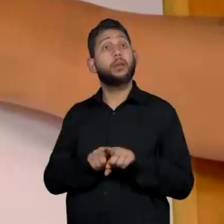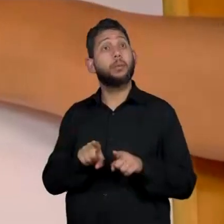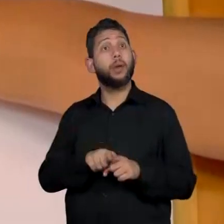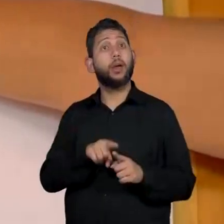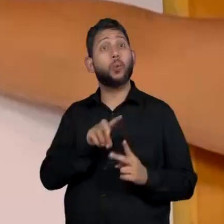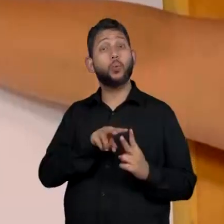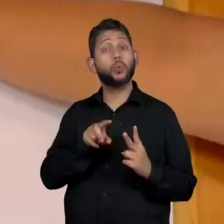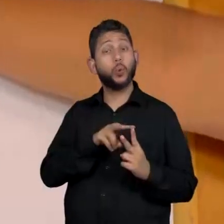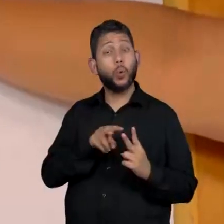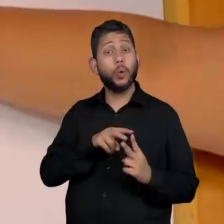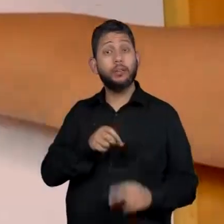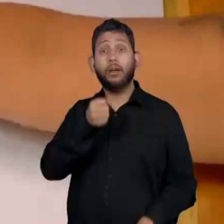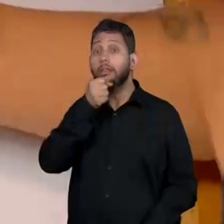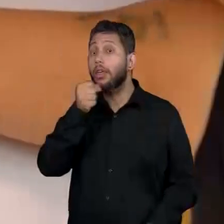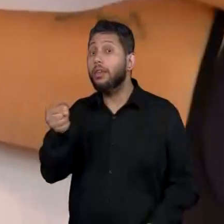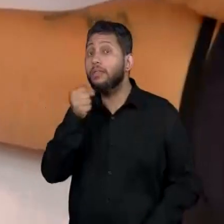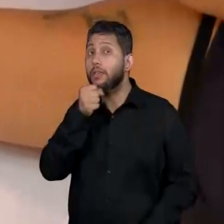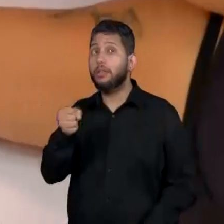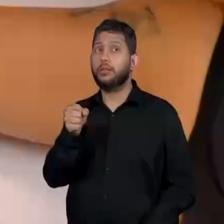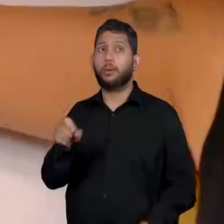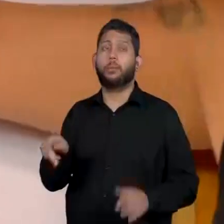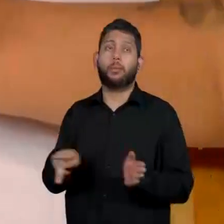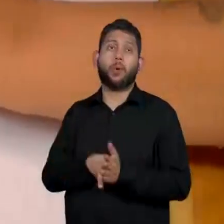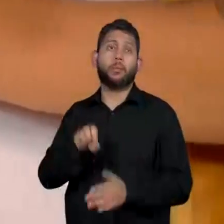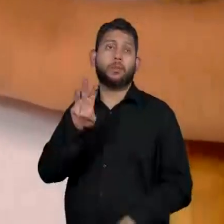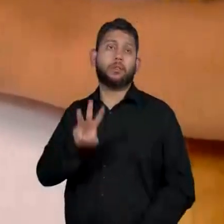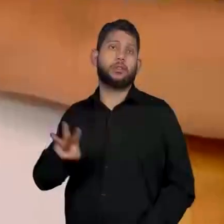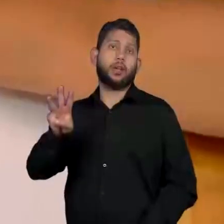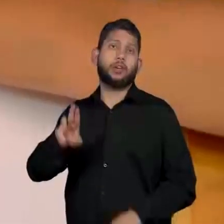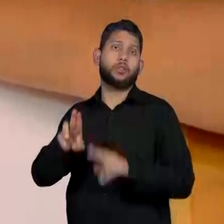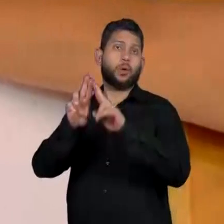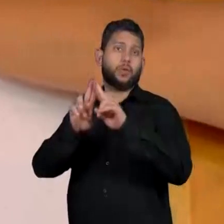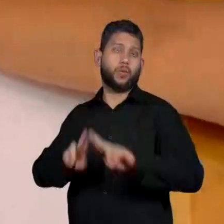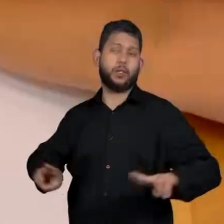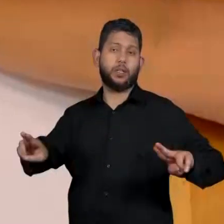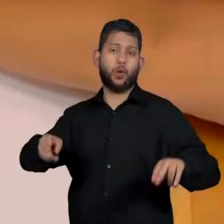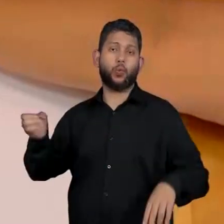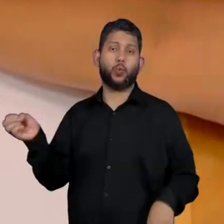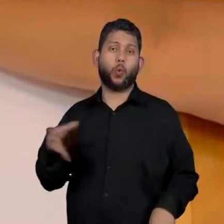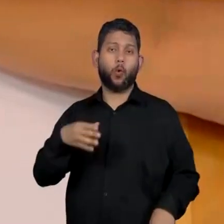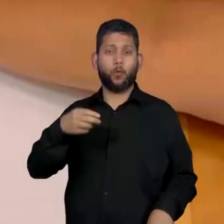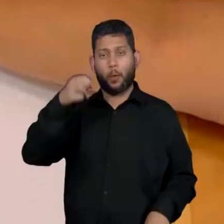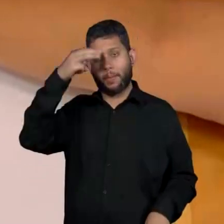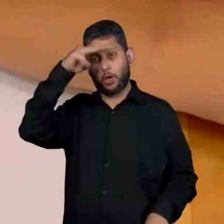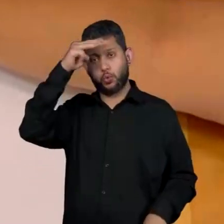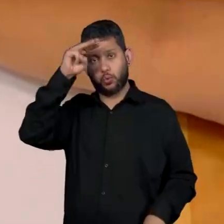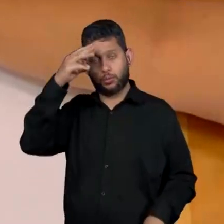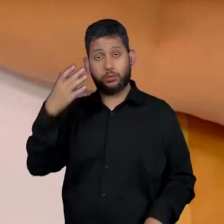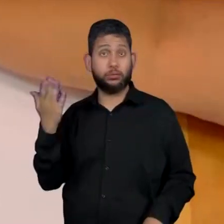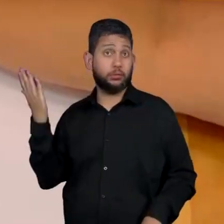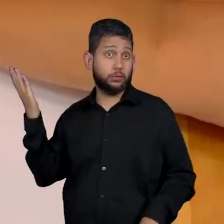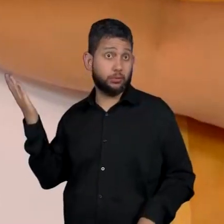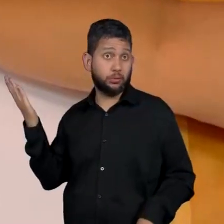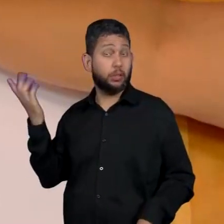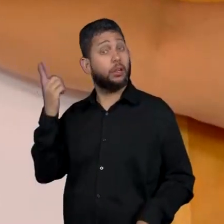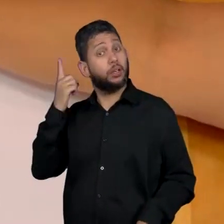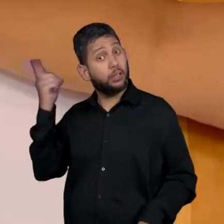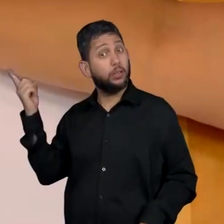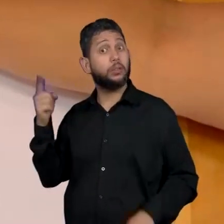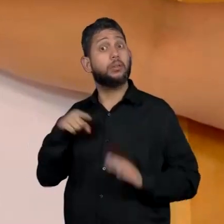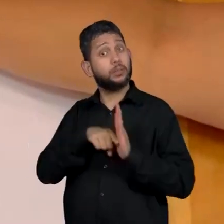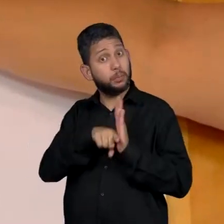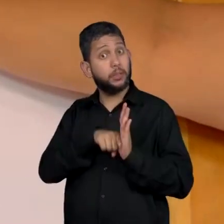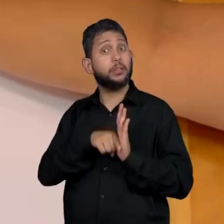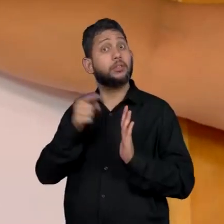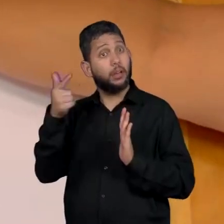entrevista ao site da Universidade Eastern New Mexico. Isso é encontrado, isso é